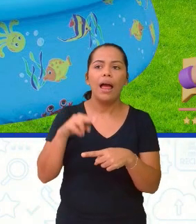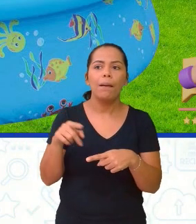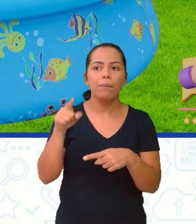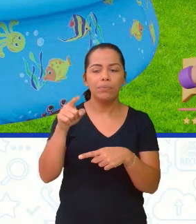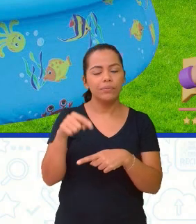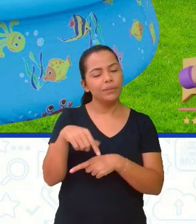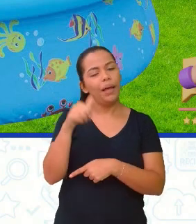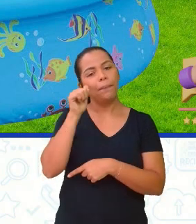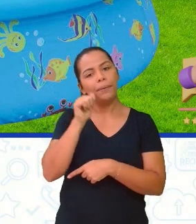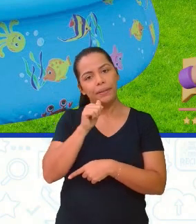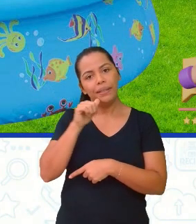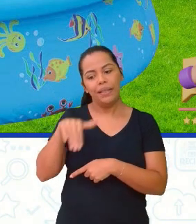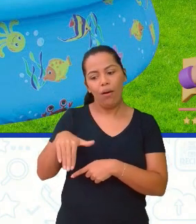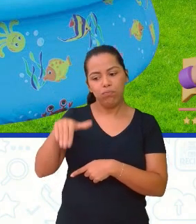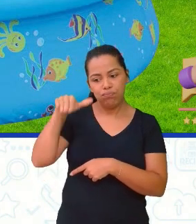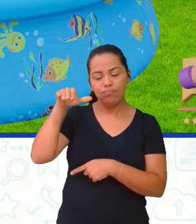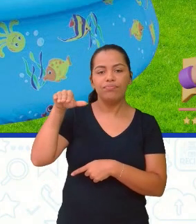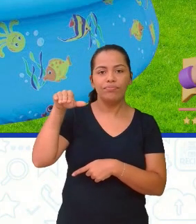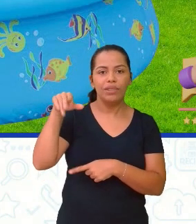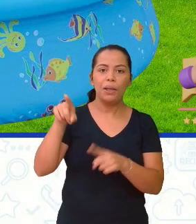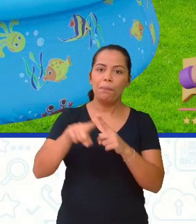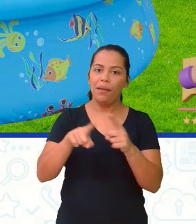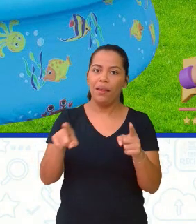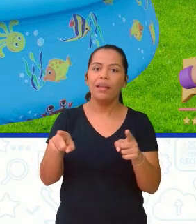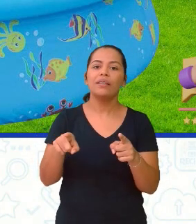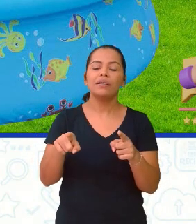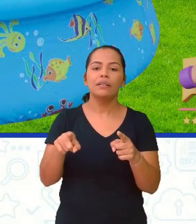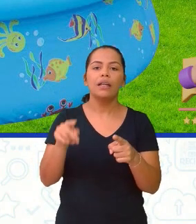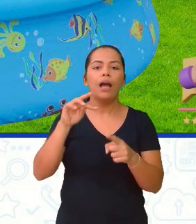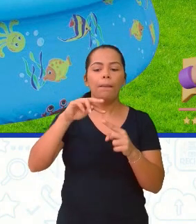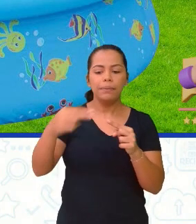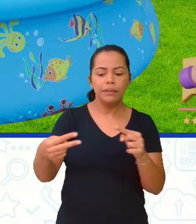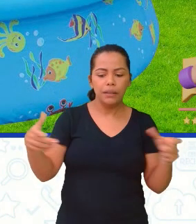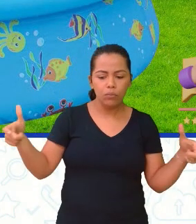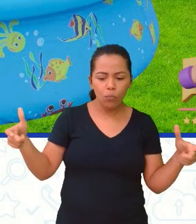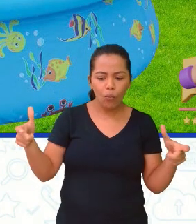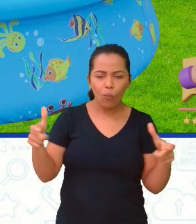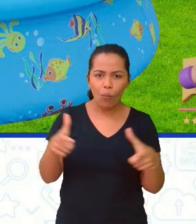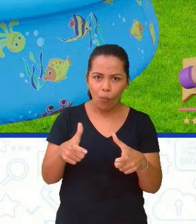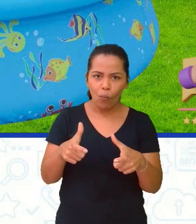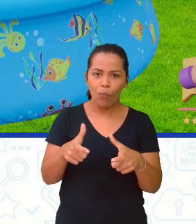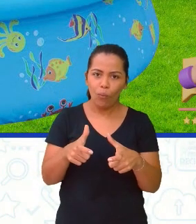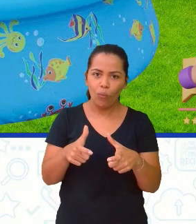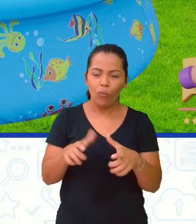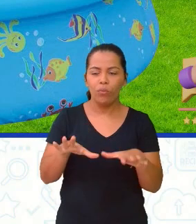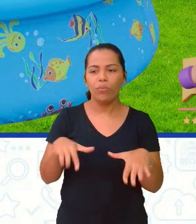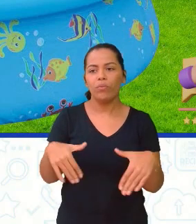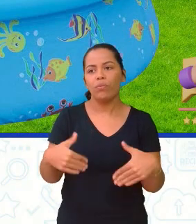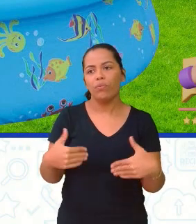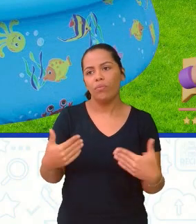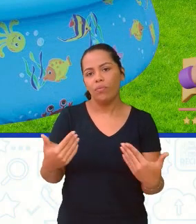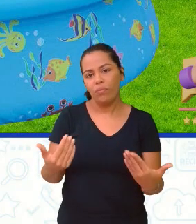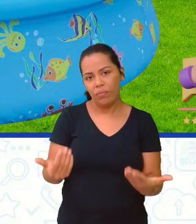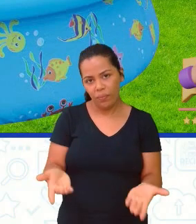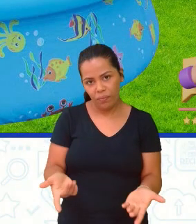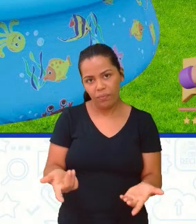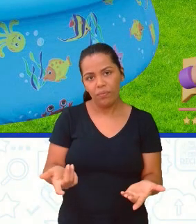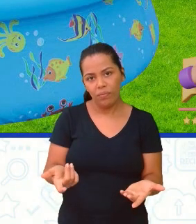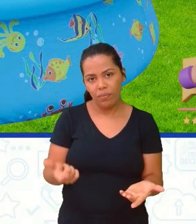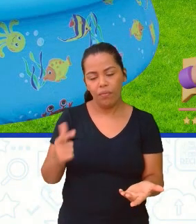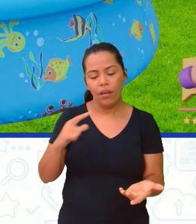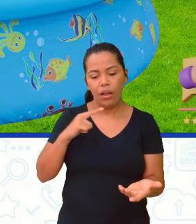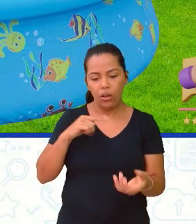boa parte aí dessa piscina em relação ao exemplo que eu dei anterior, o barquinho lá no oceano.